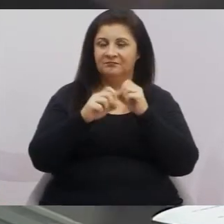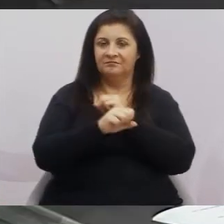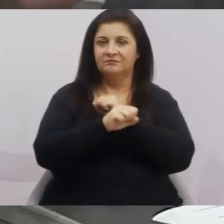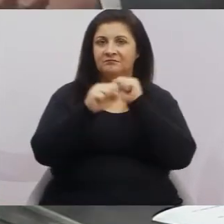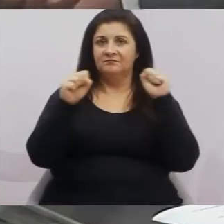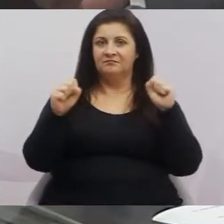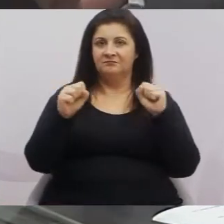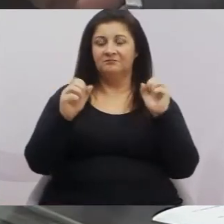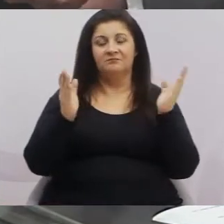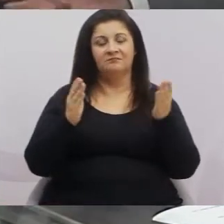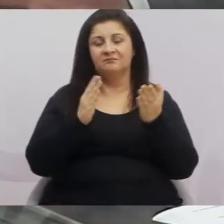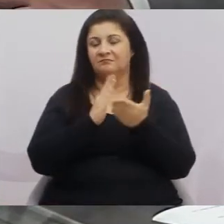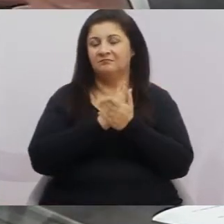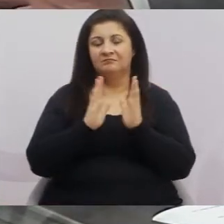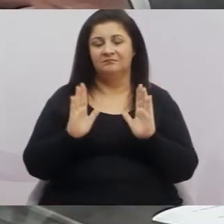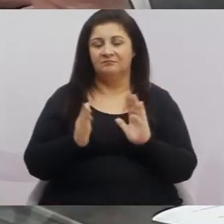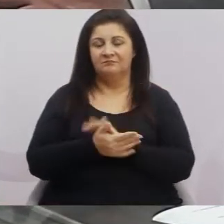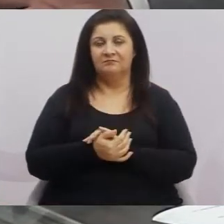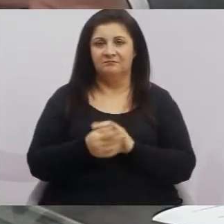manhã, não assiste mais à noite.